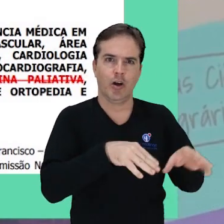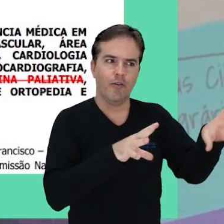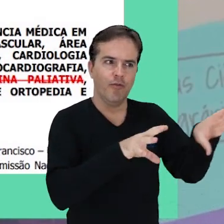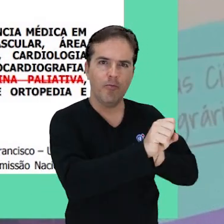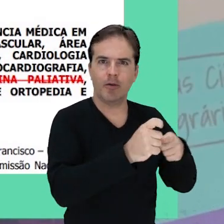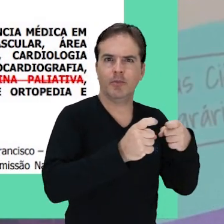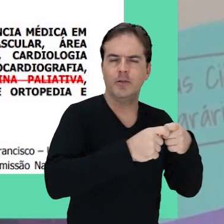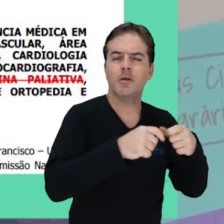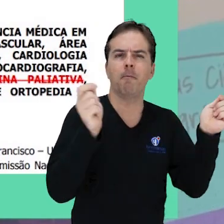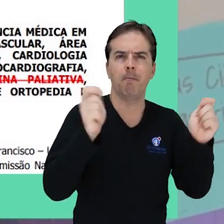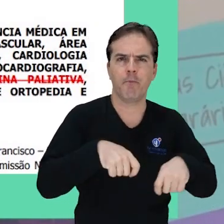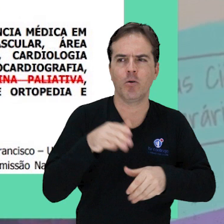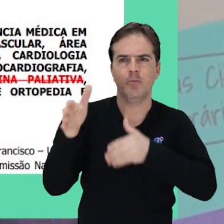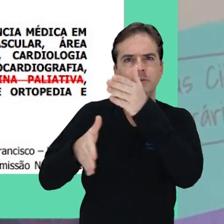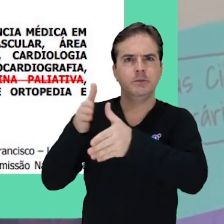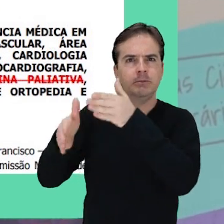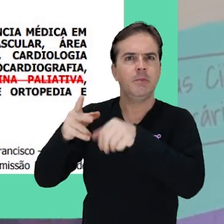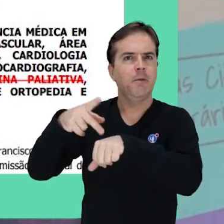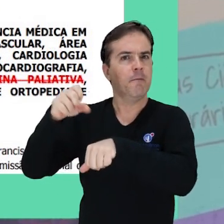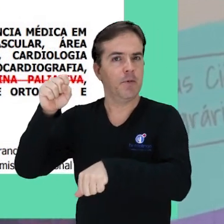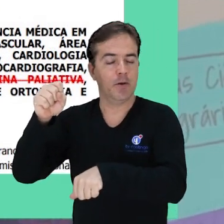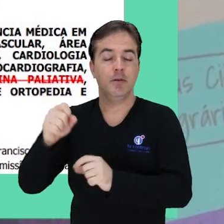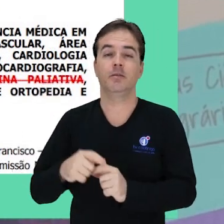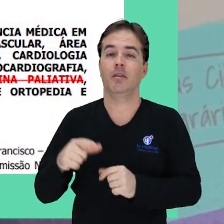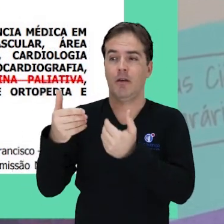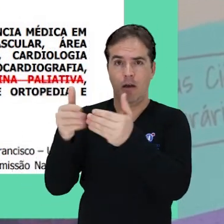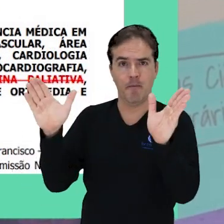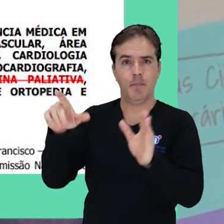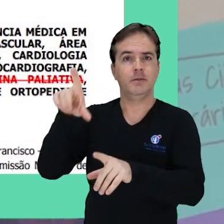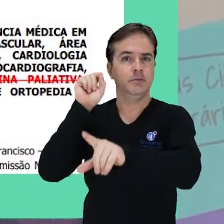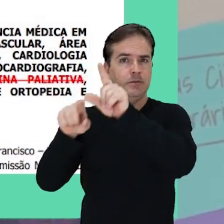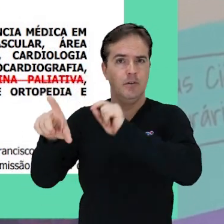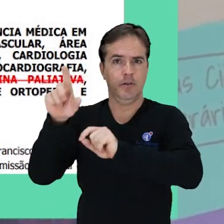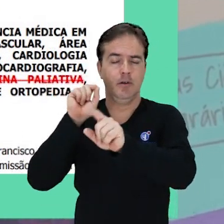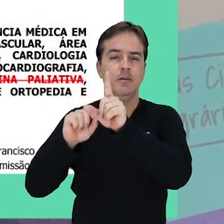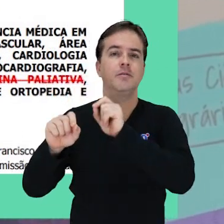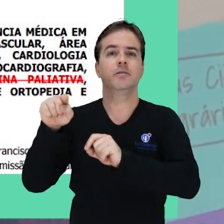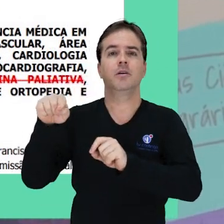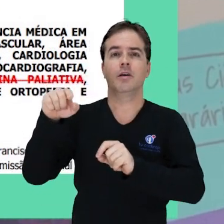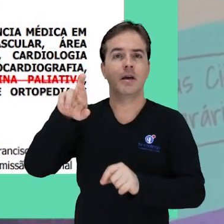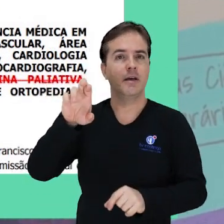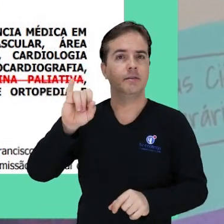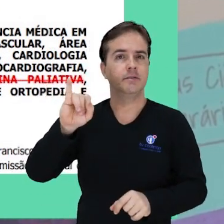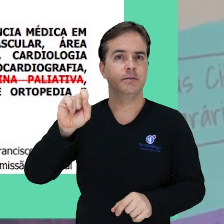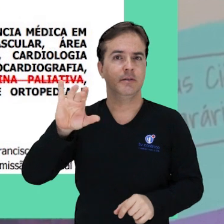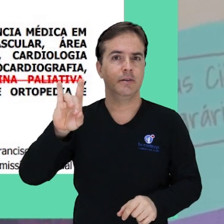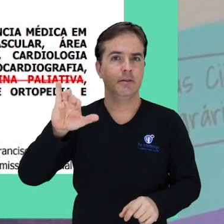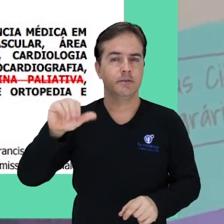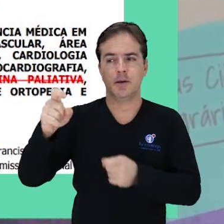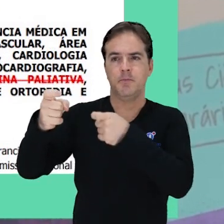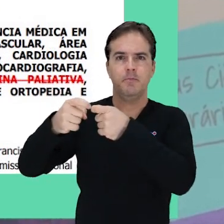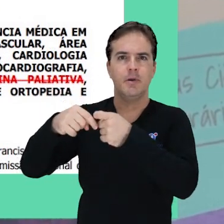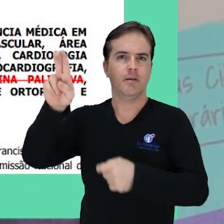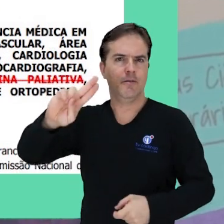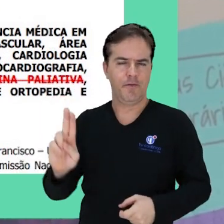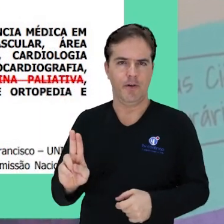já podem pensar na especialização. Está aberto o processo seletivo para a residência médica da Univasf